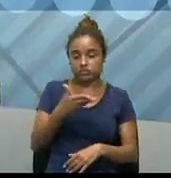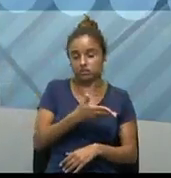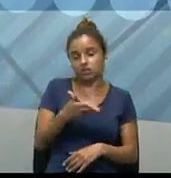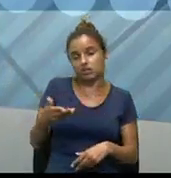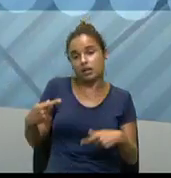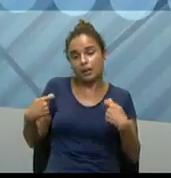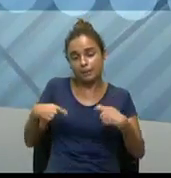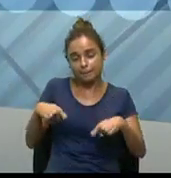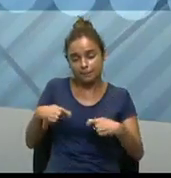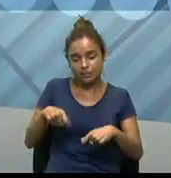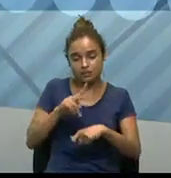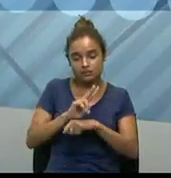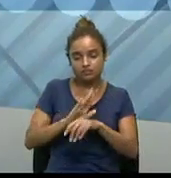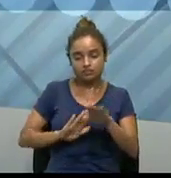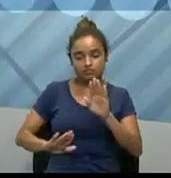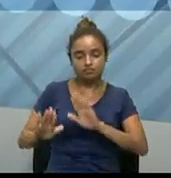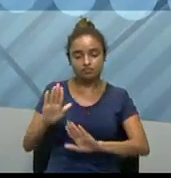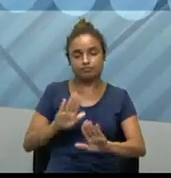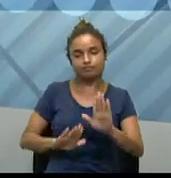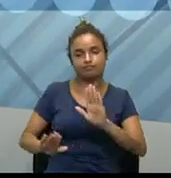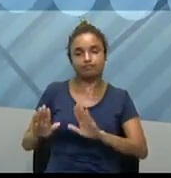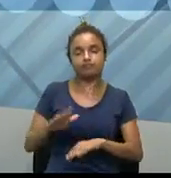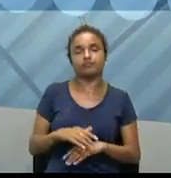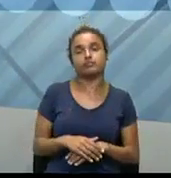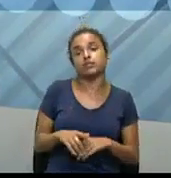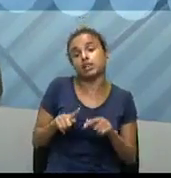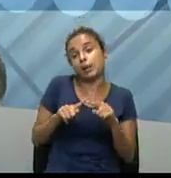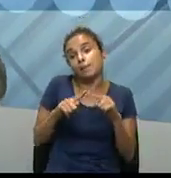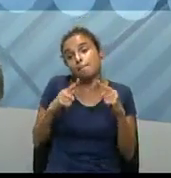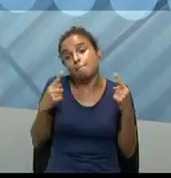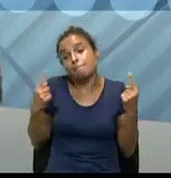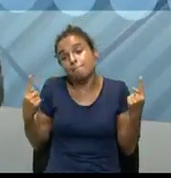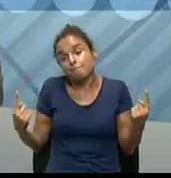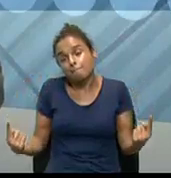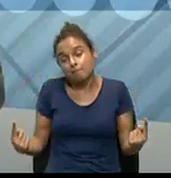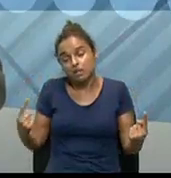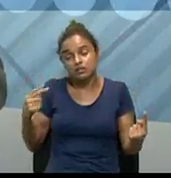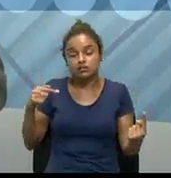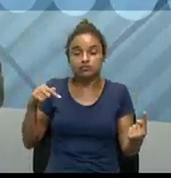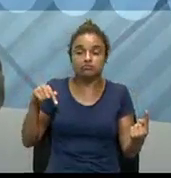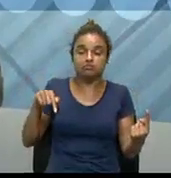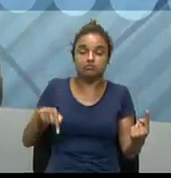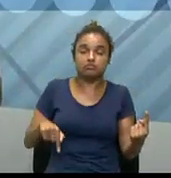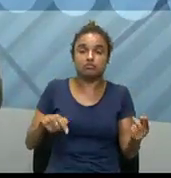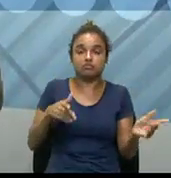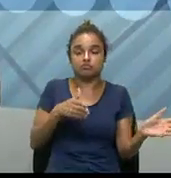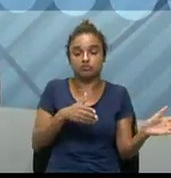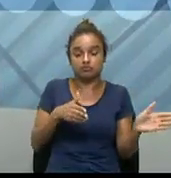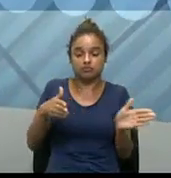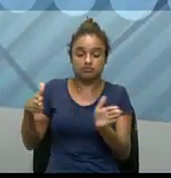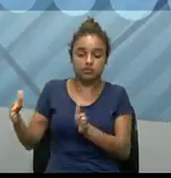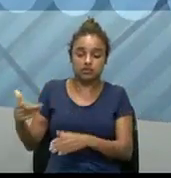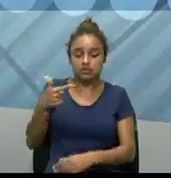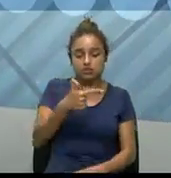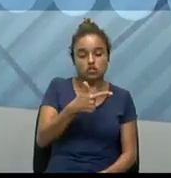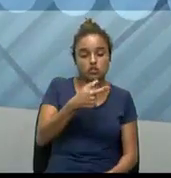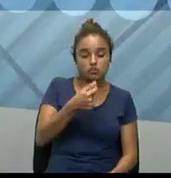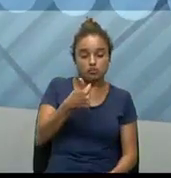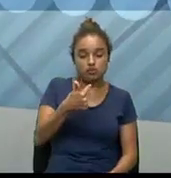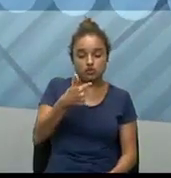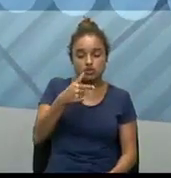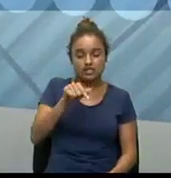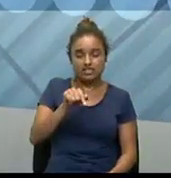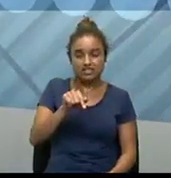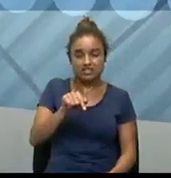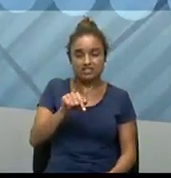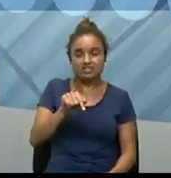precisa tomar muito cuidado, tá, mas, né, então, durante essa época de 2017, né, então,